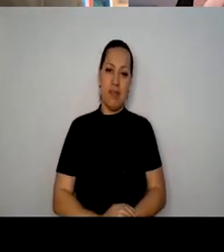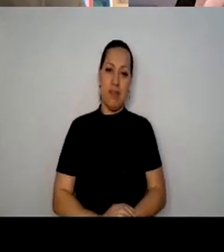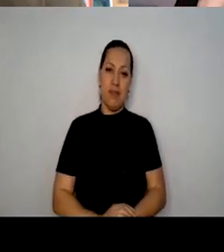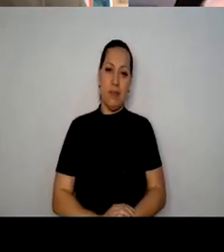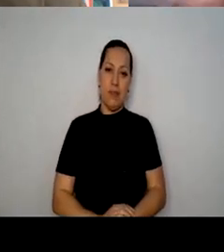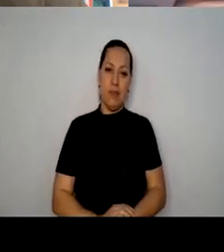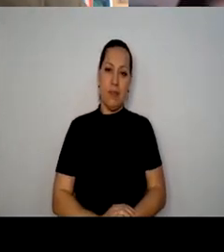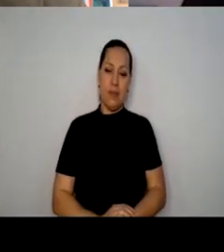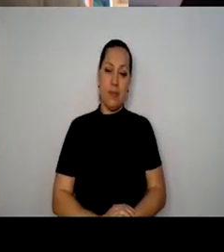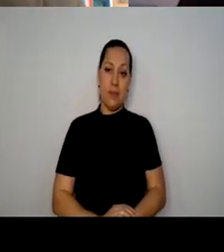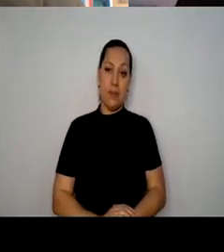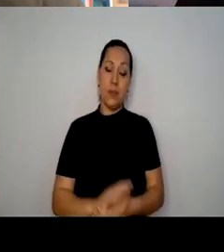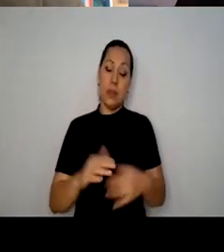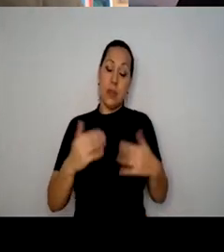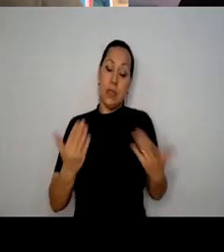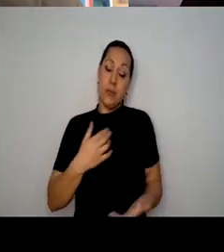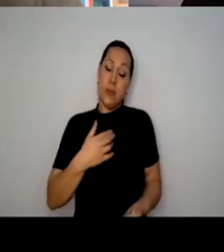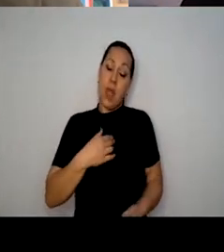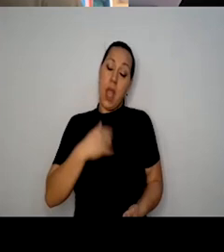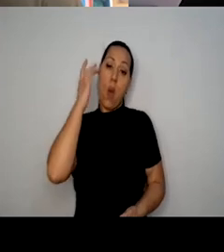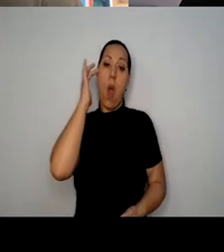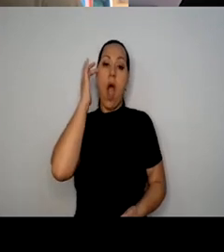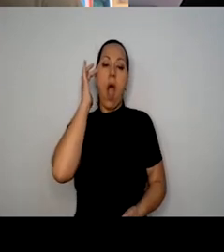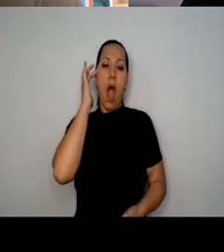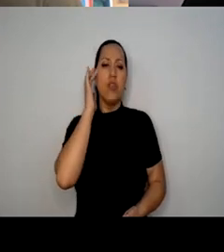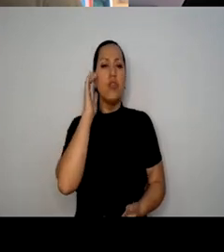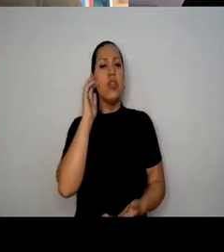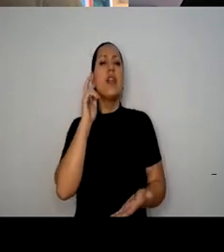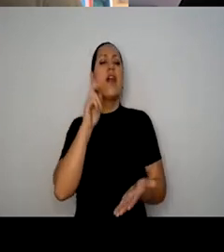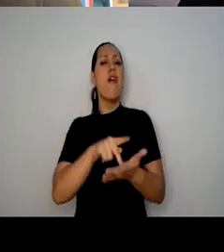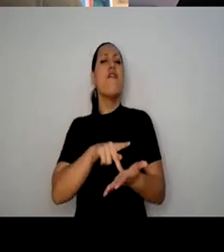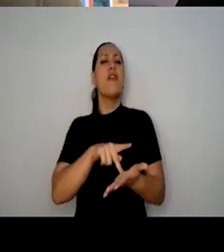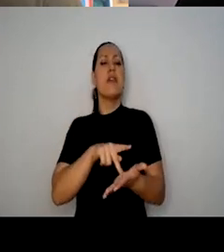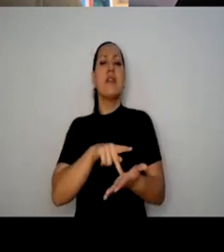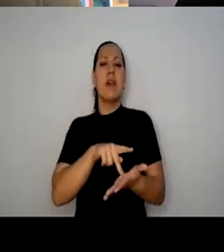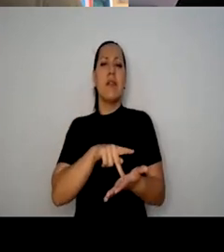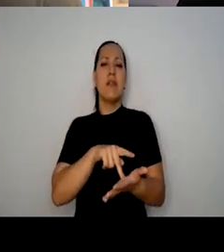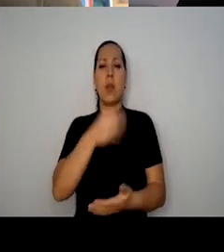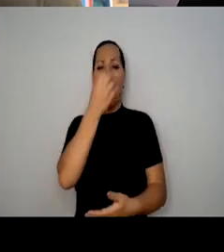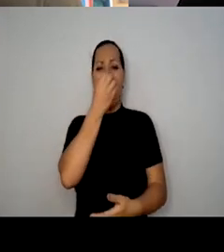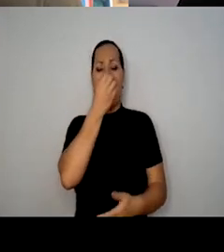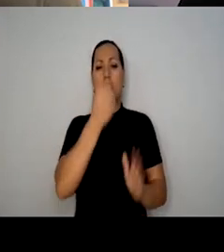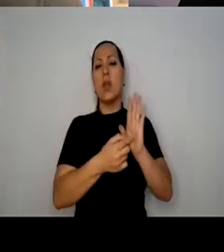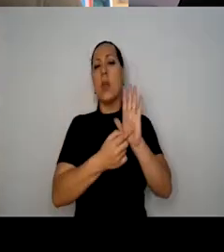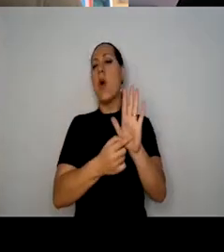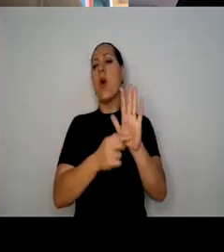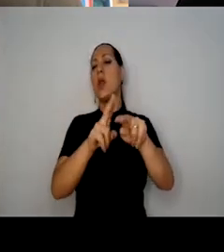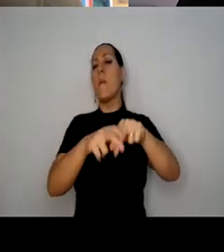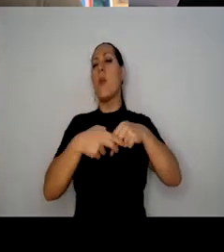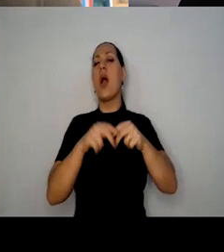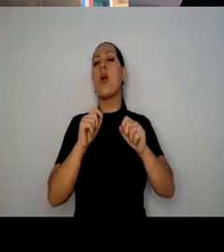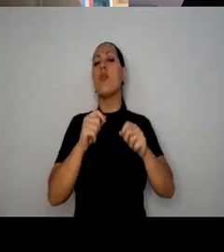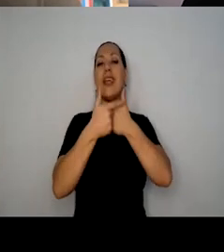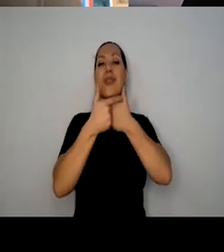e eu acho que, na verdade, ele faz isso através do riso,